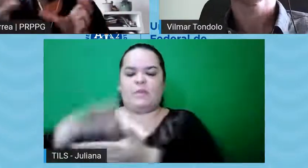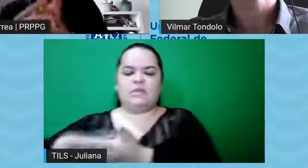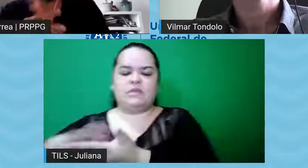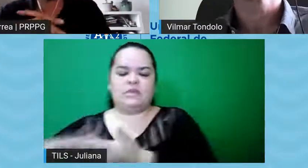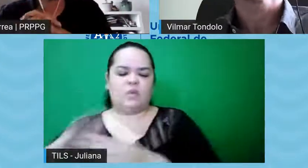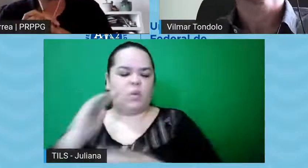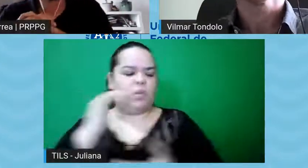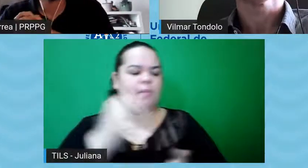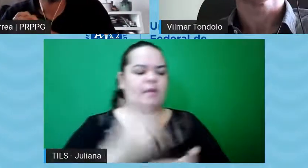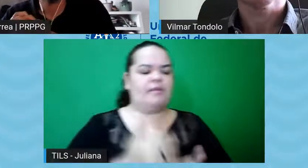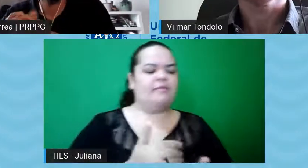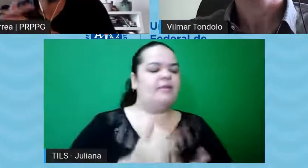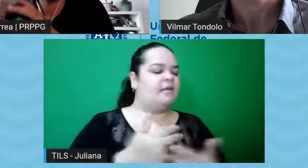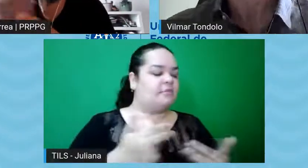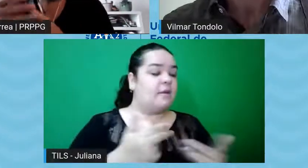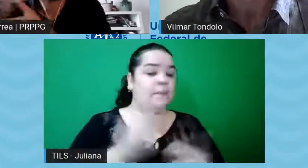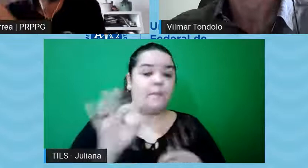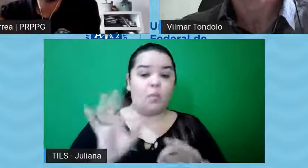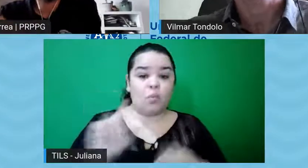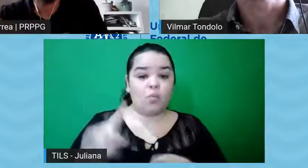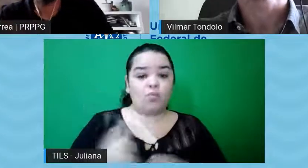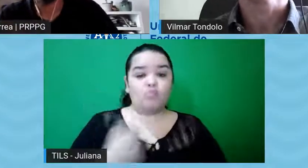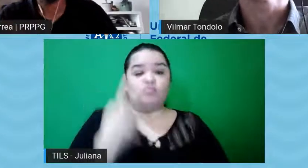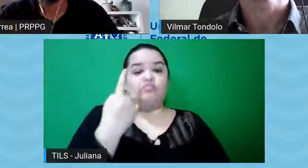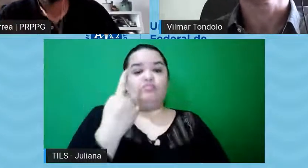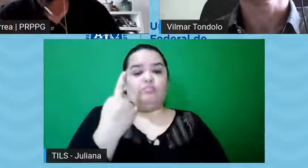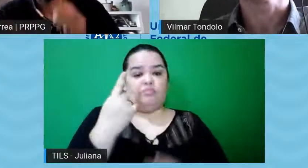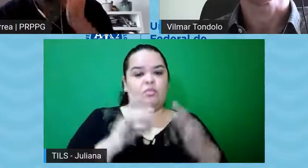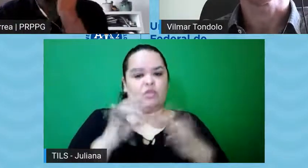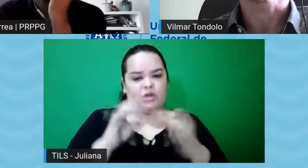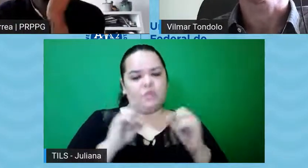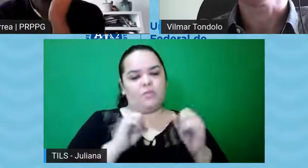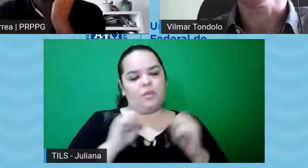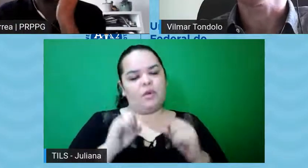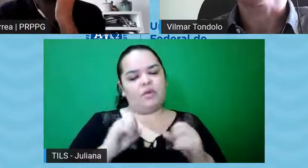enfim, ele pode ser submetido como um projeto único, não precisa ser um projeto por dissertação.